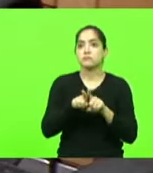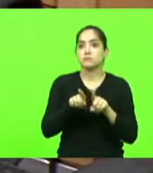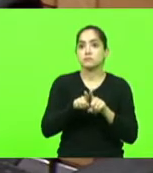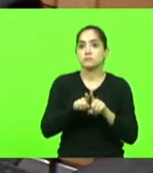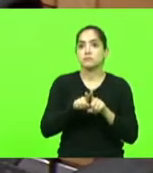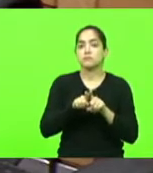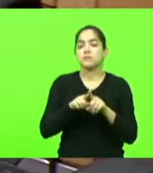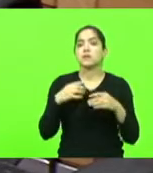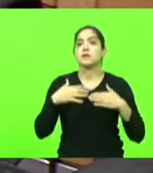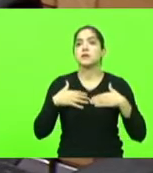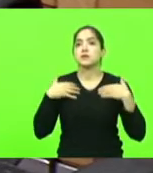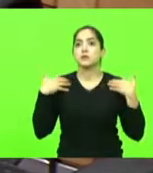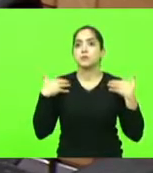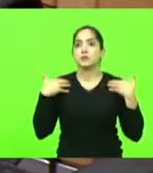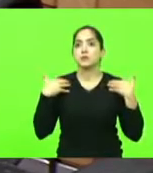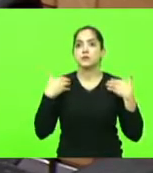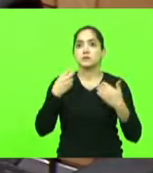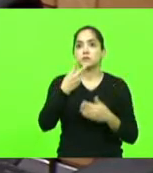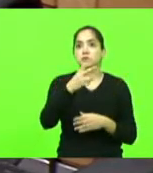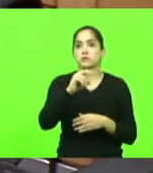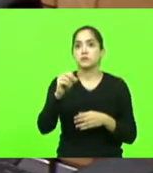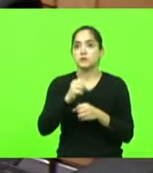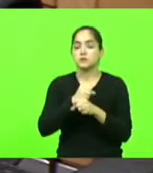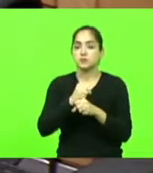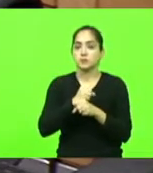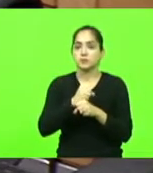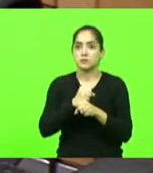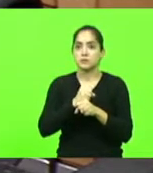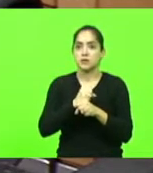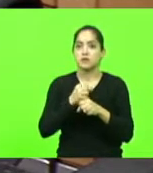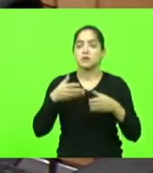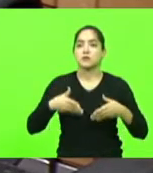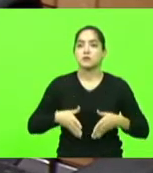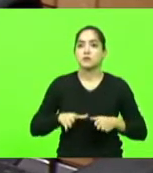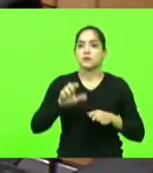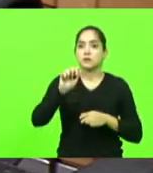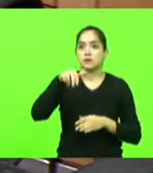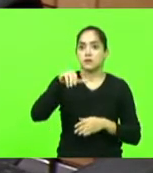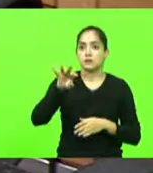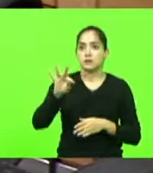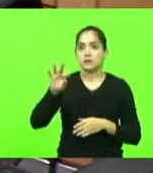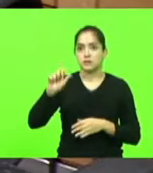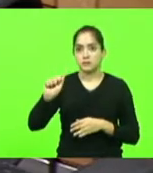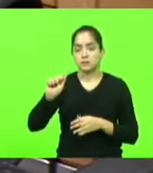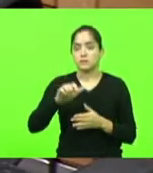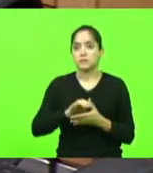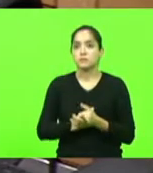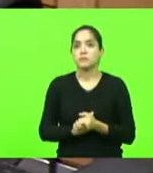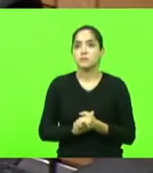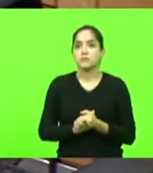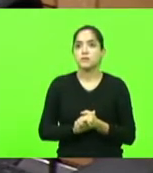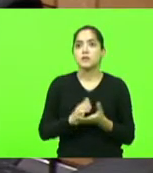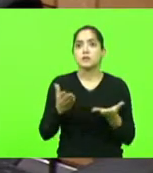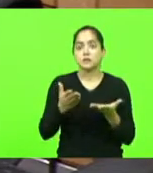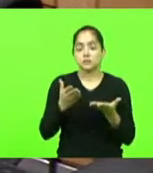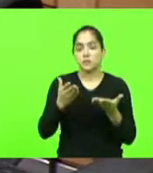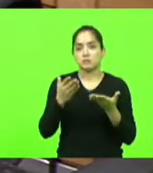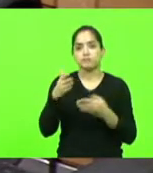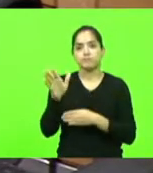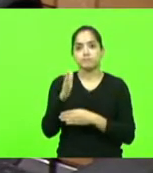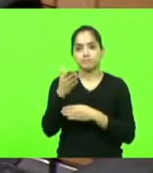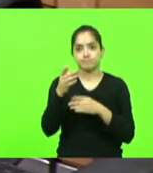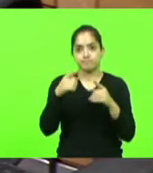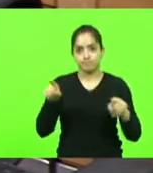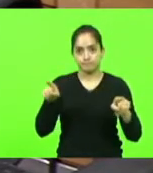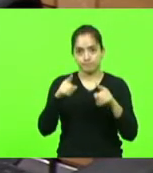homenagem aos 200 anos de nascimento de Anitta Garibaldi. No momento seguinte, houve a execução do hino nacional,